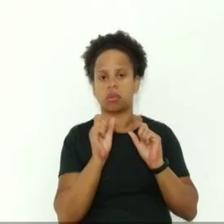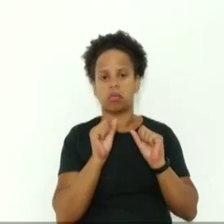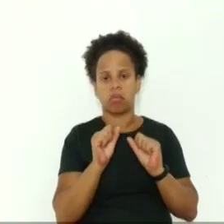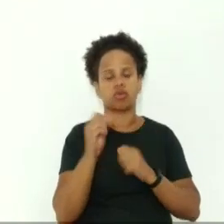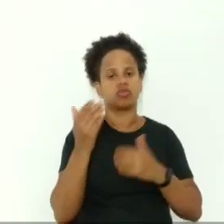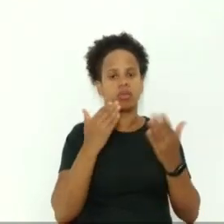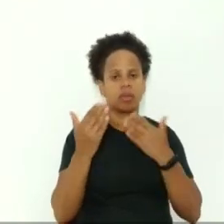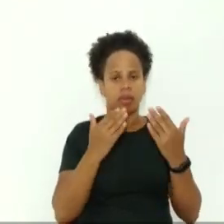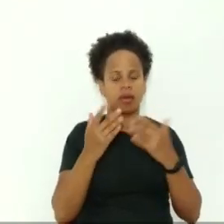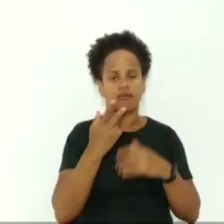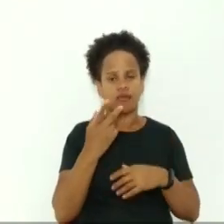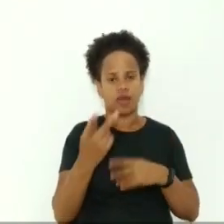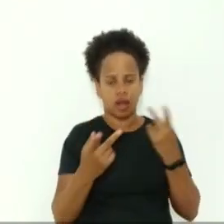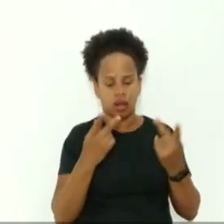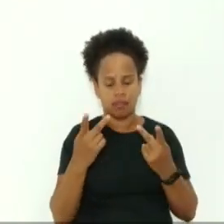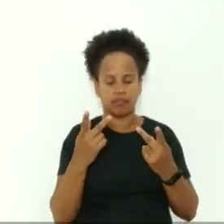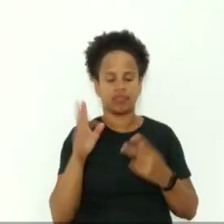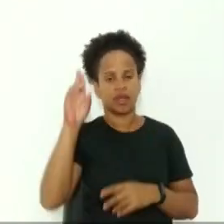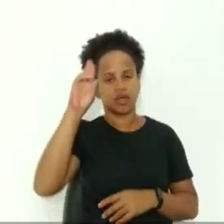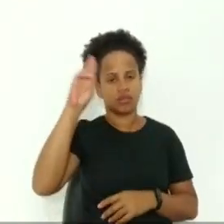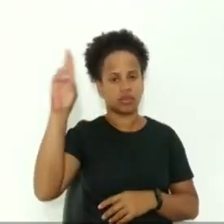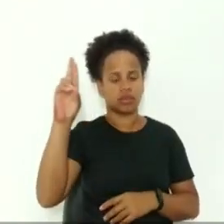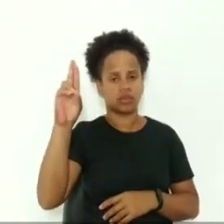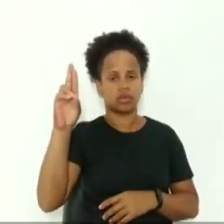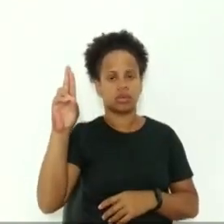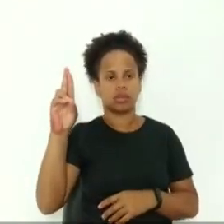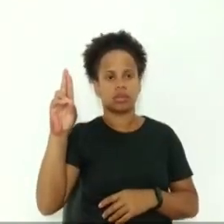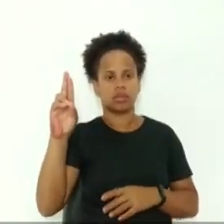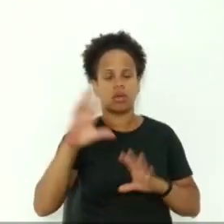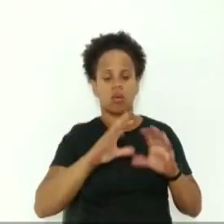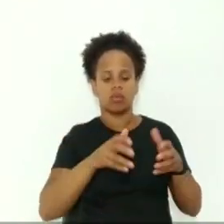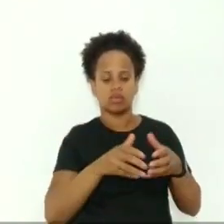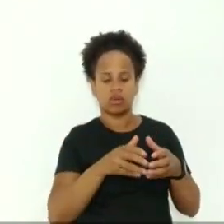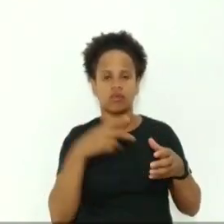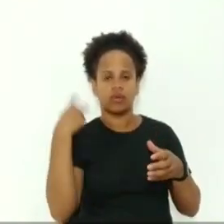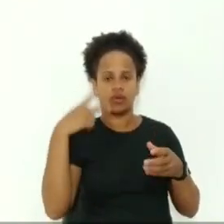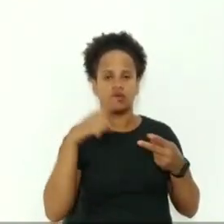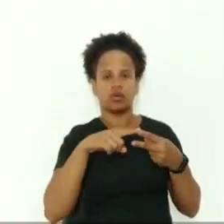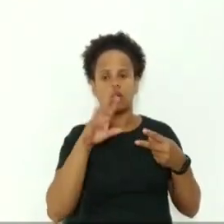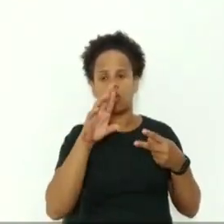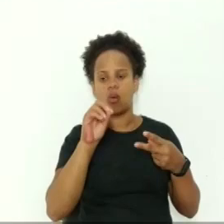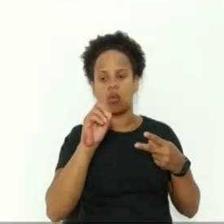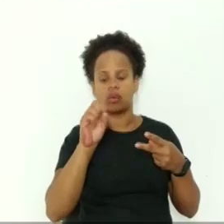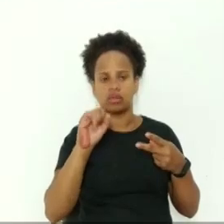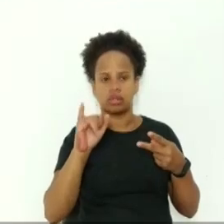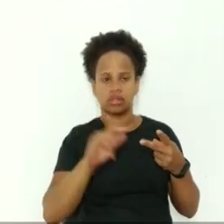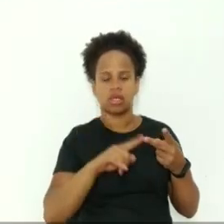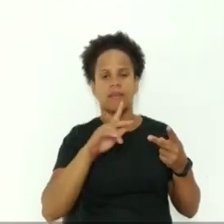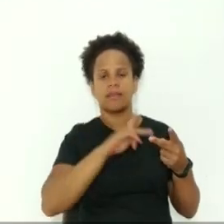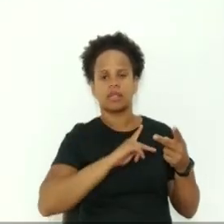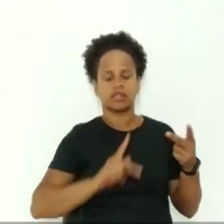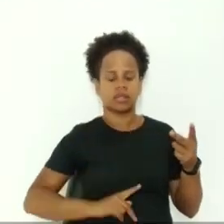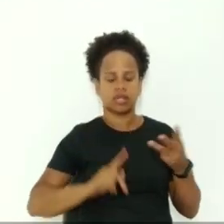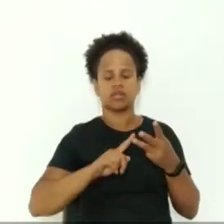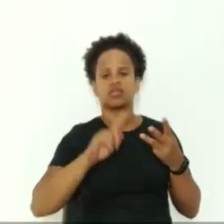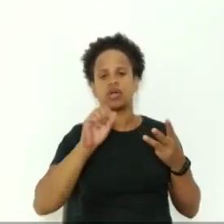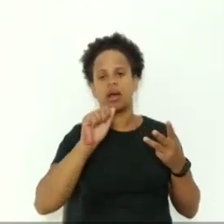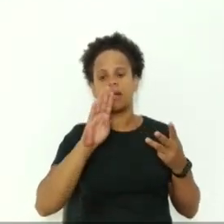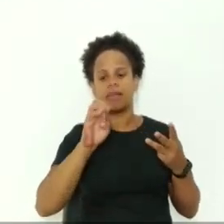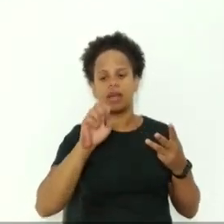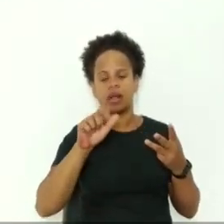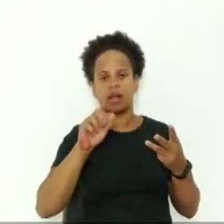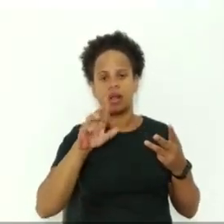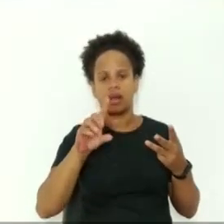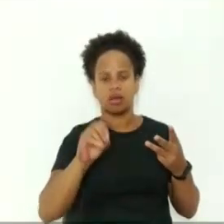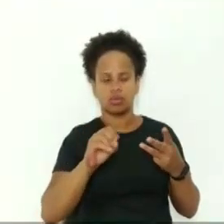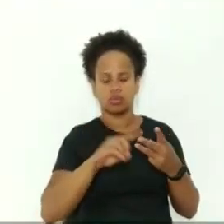Autores, na verdade, fazem parte da comissão, a vereadora Rosiello, presidente, vereadora Belardo, relator, e vereadora Alessandra Luquez,